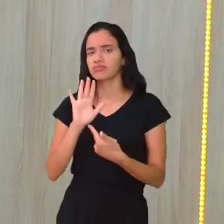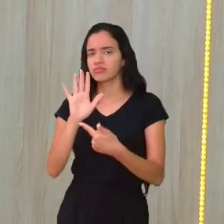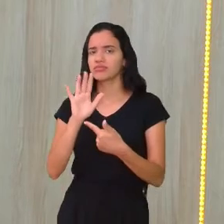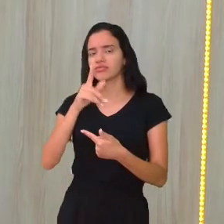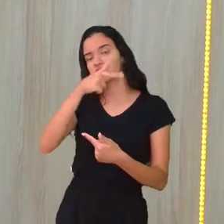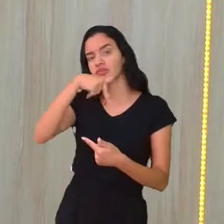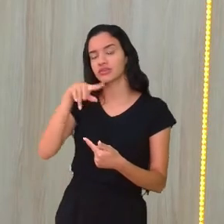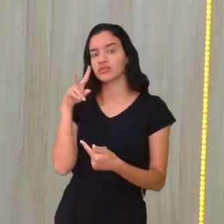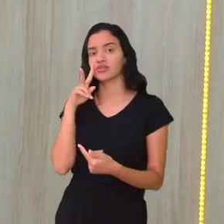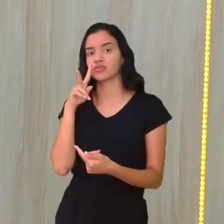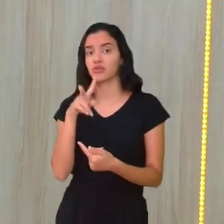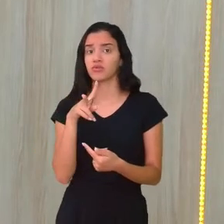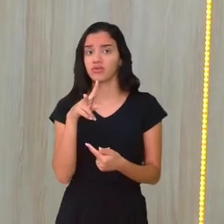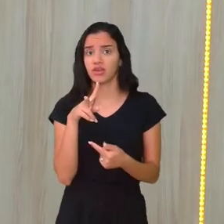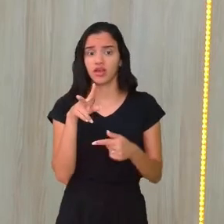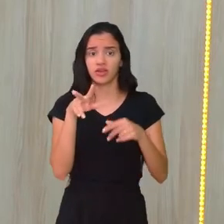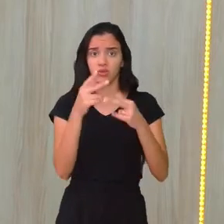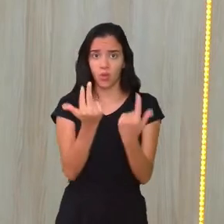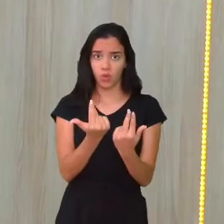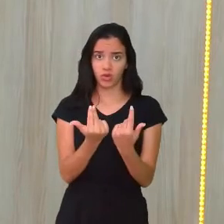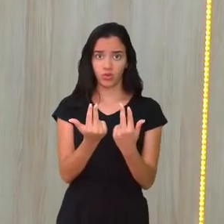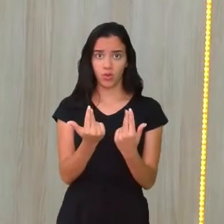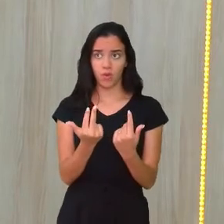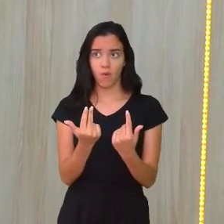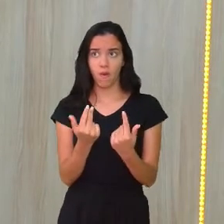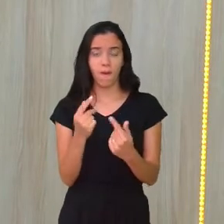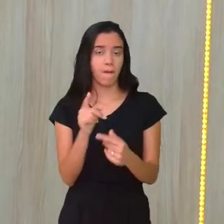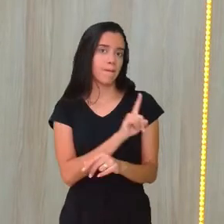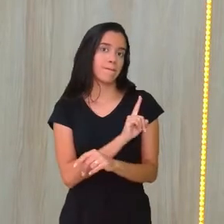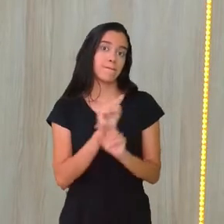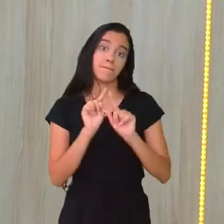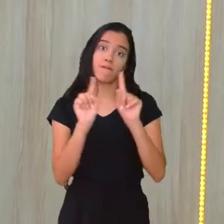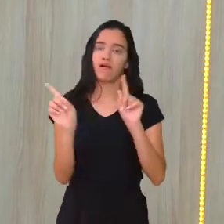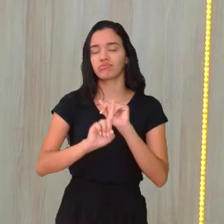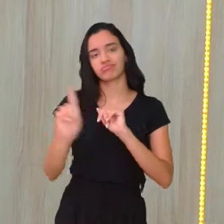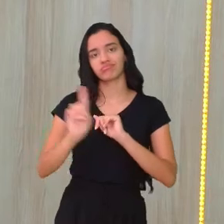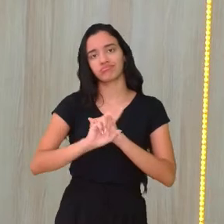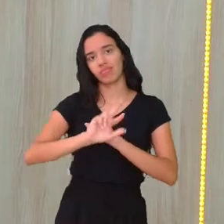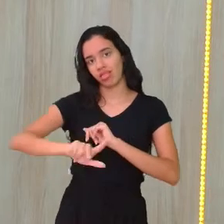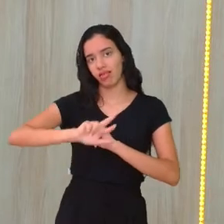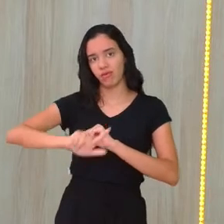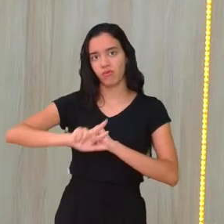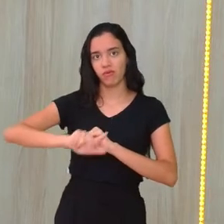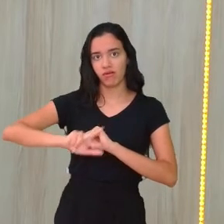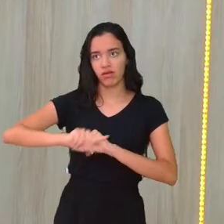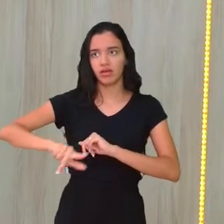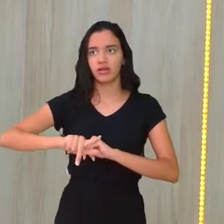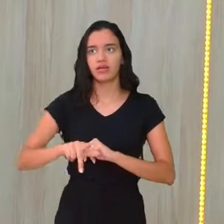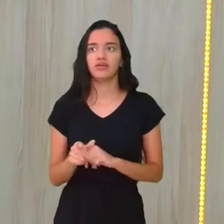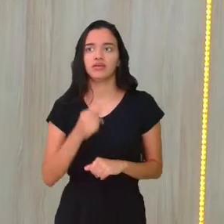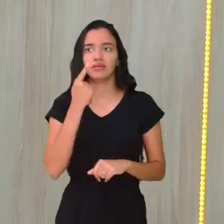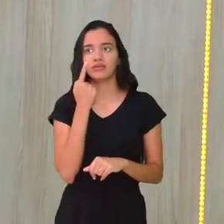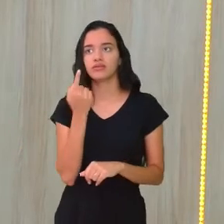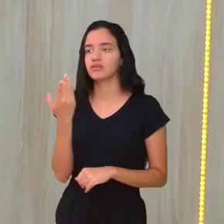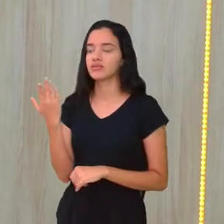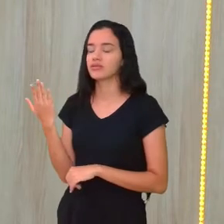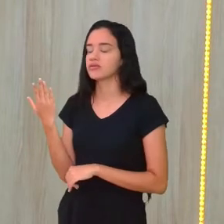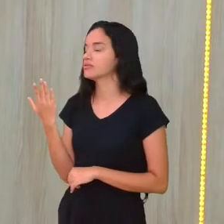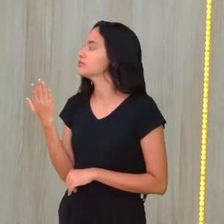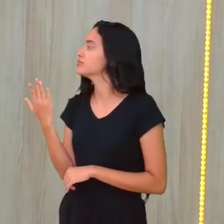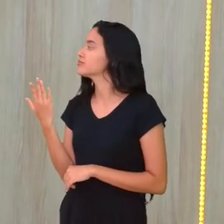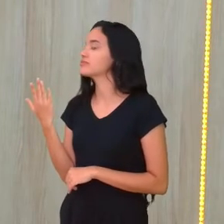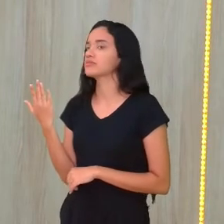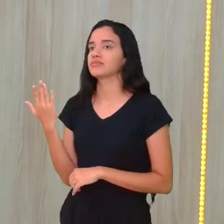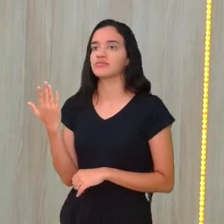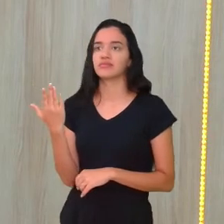vocês estão vendo isso simétrico a isso. Mas, não é. Aqui é o espelho d'água. O eixo de simetria é esse. Veja que